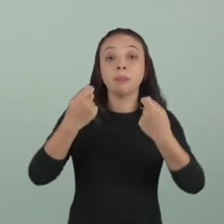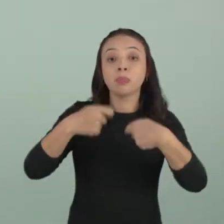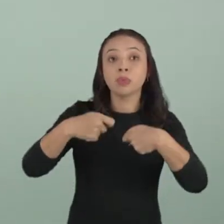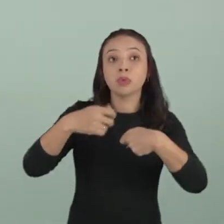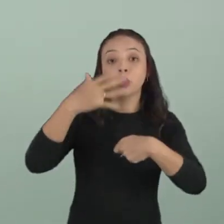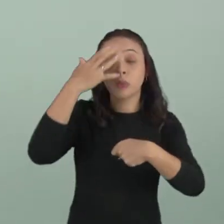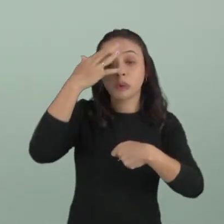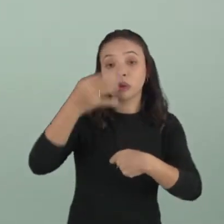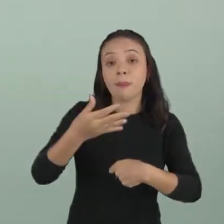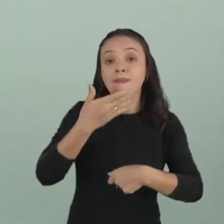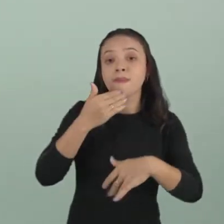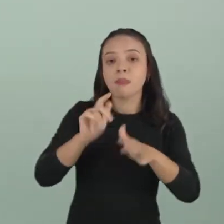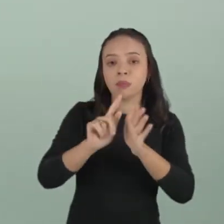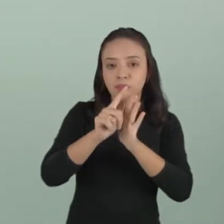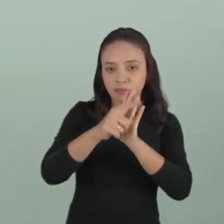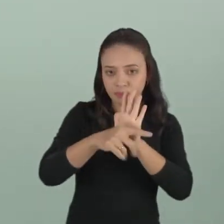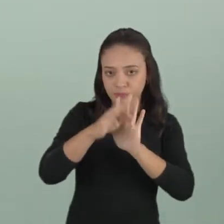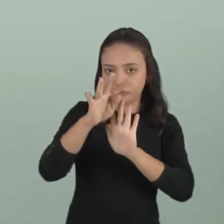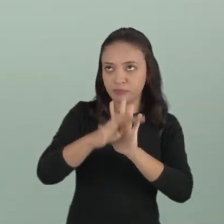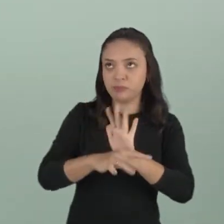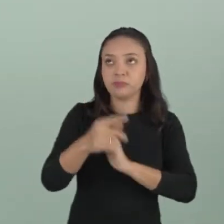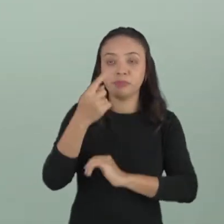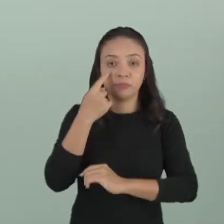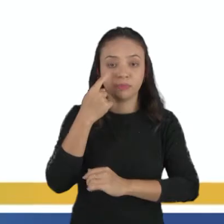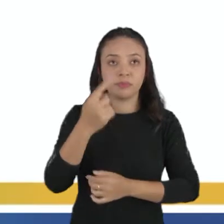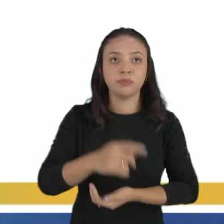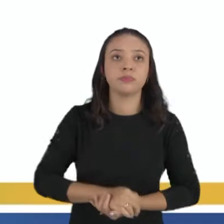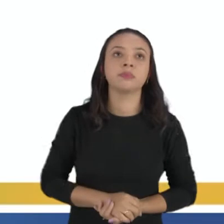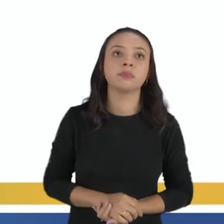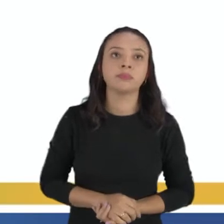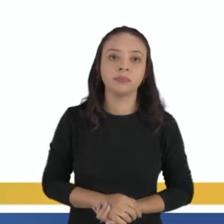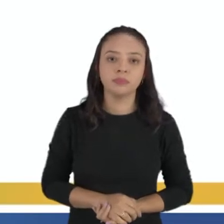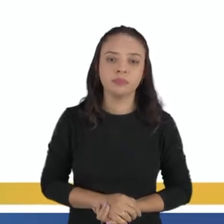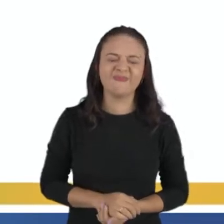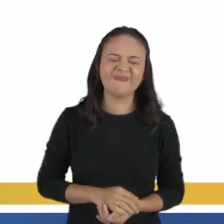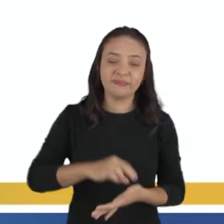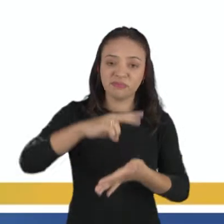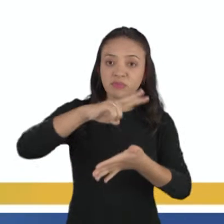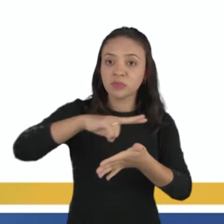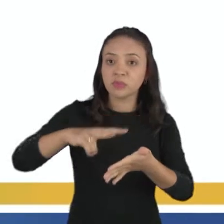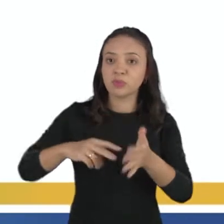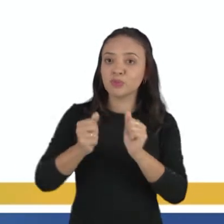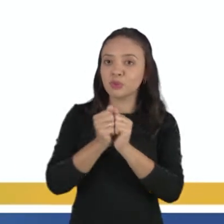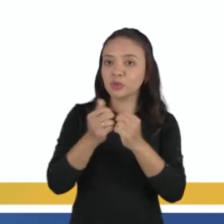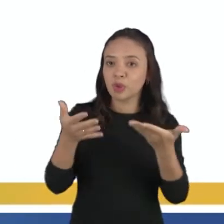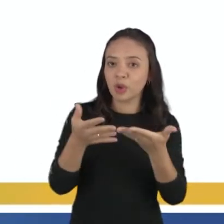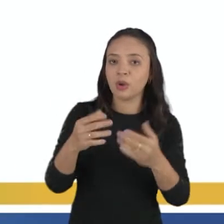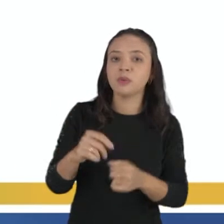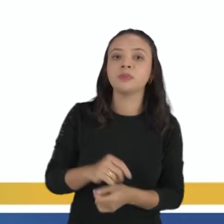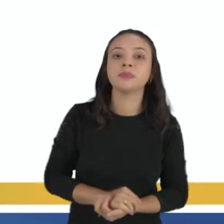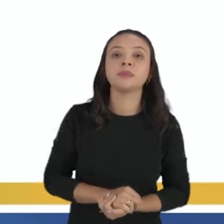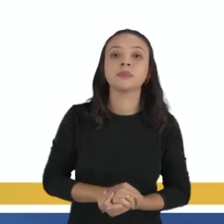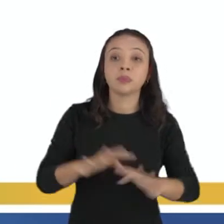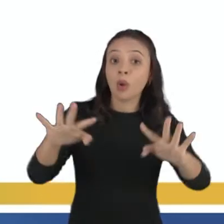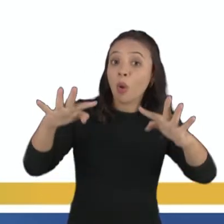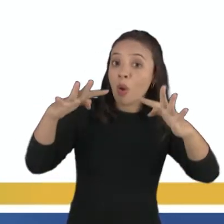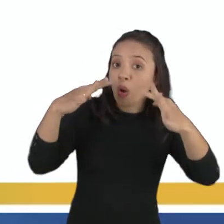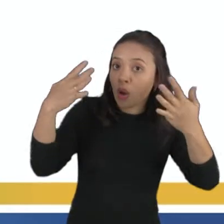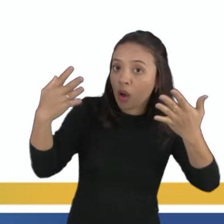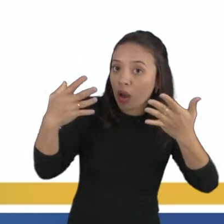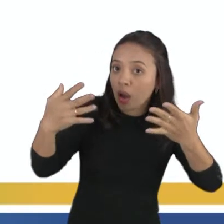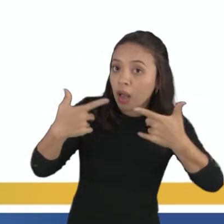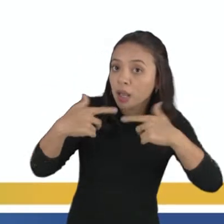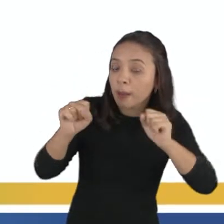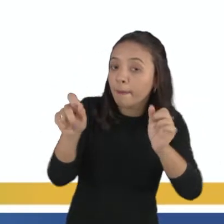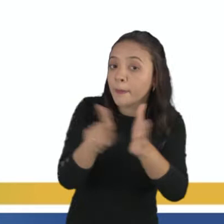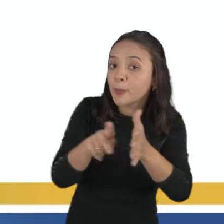sobre esse gênero textual. Olha só, gente. Vamos ler juntos, tá? Concentrem-se aí, prestem atenção na